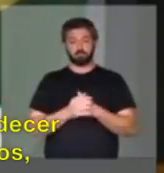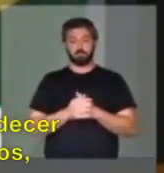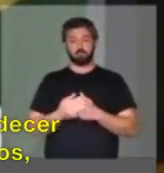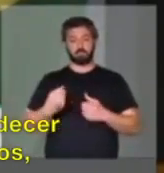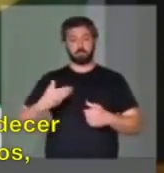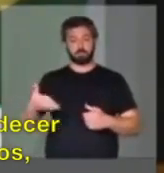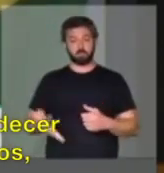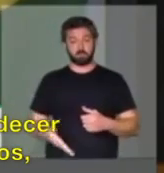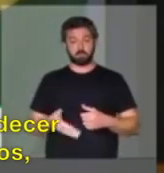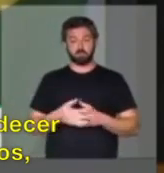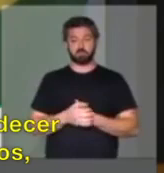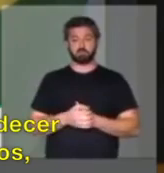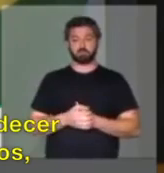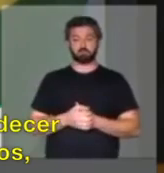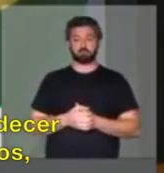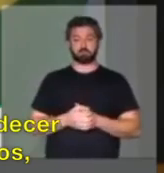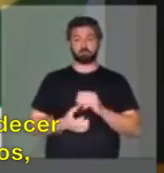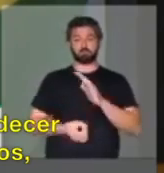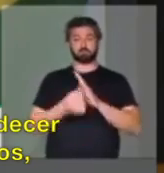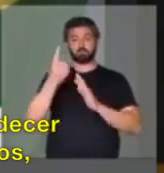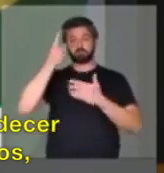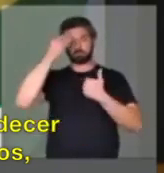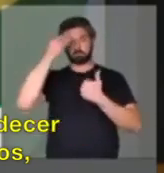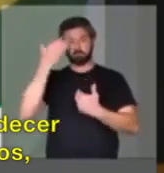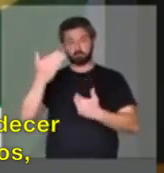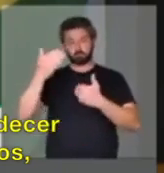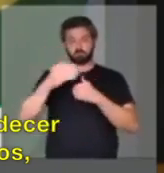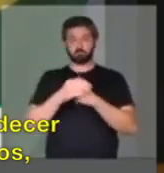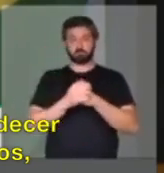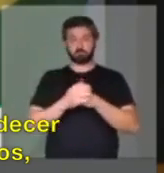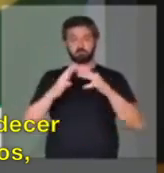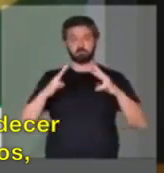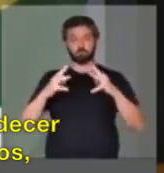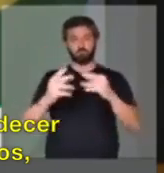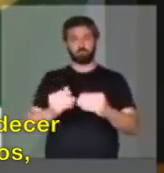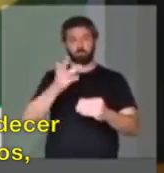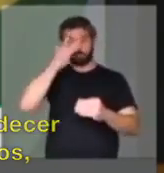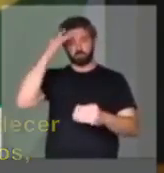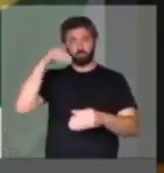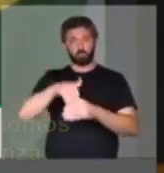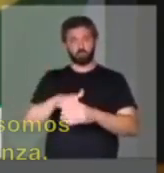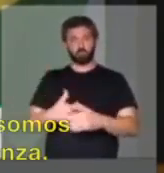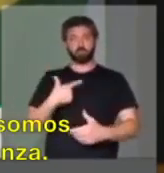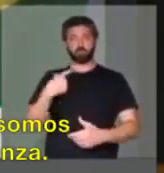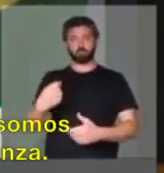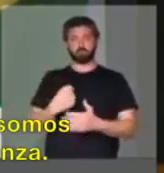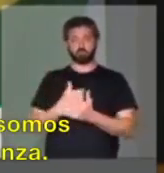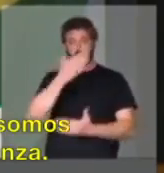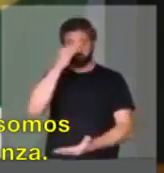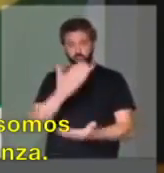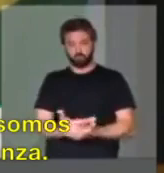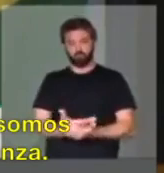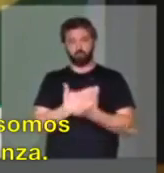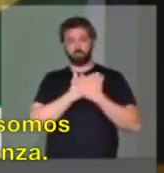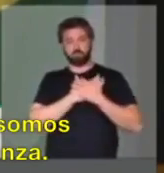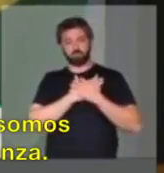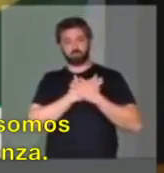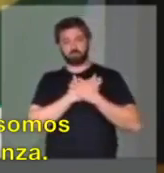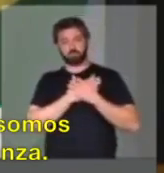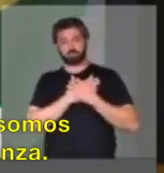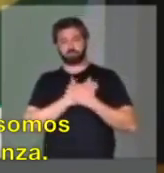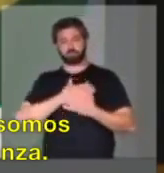estamos aqui hoje, primeiramente, para agradecer a todos os que votaram em nós, confiando em nós,